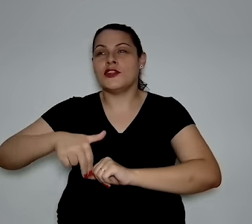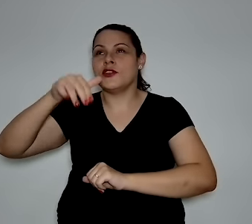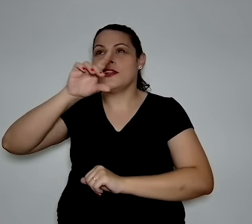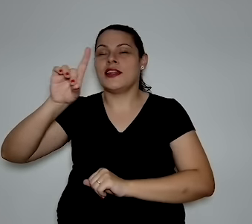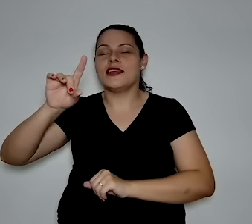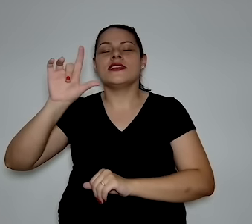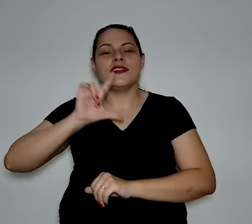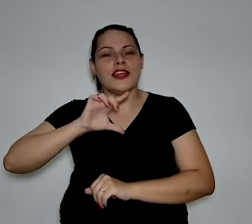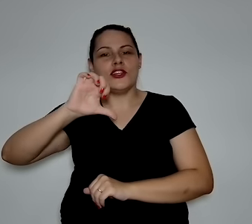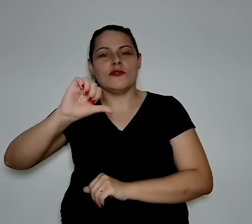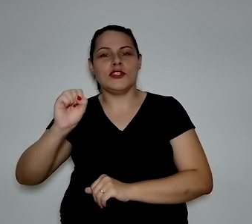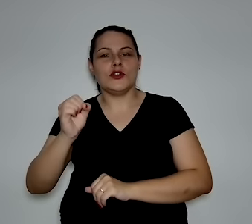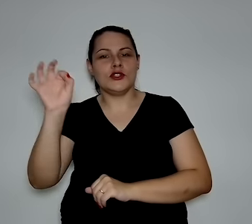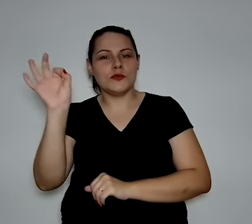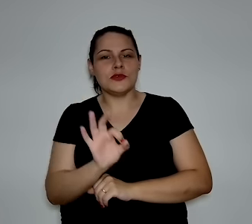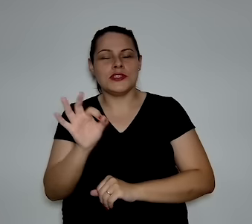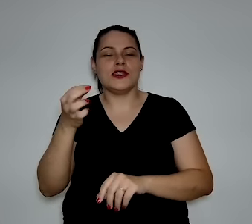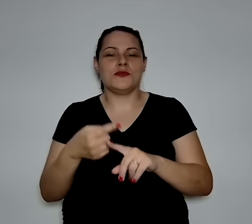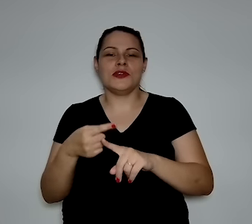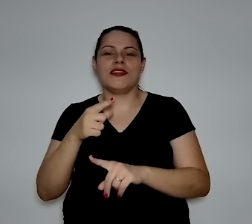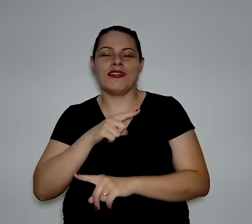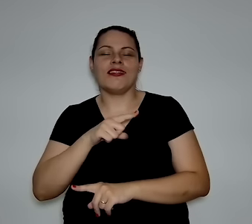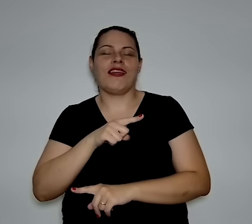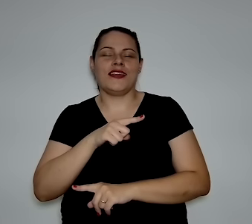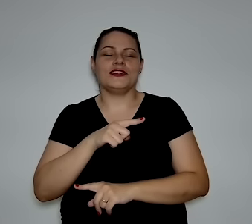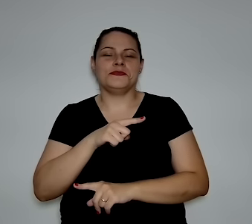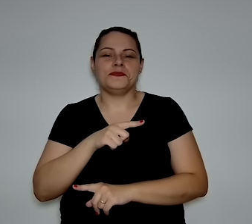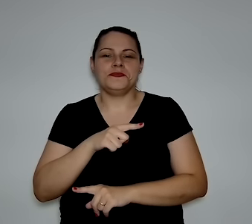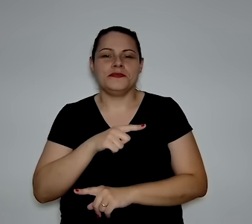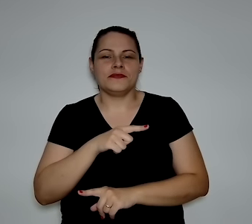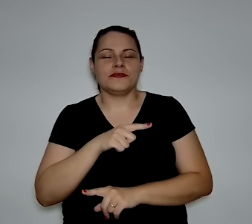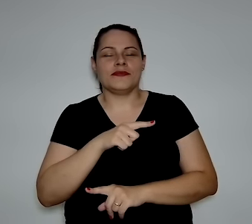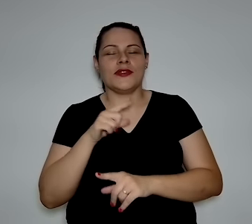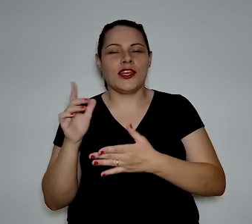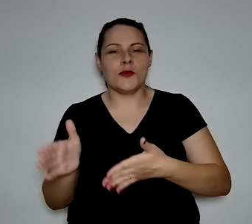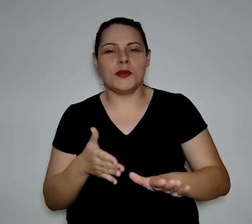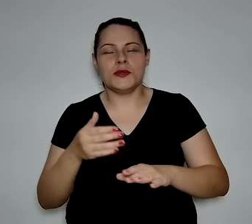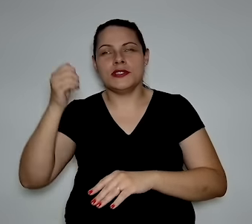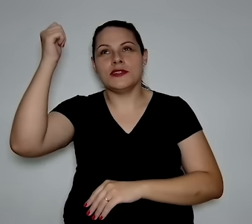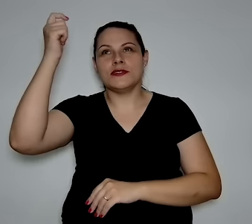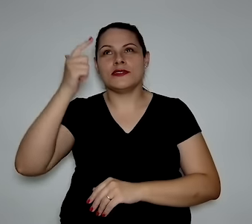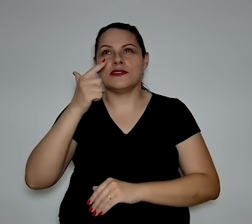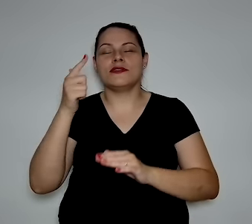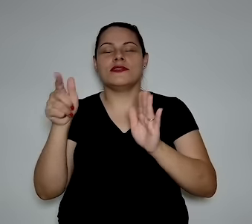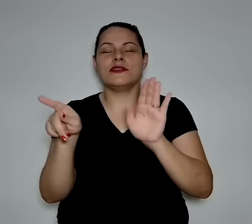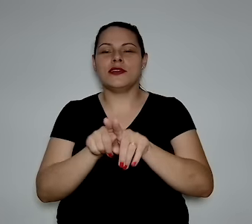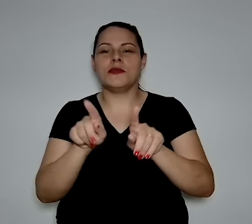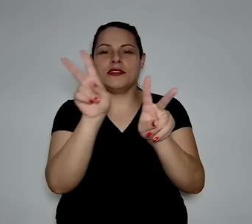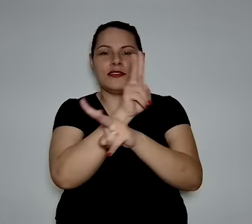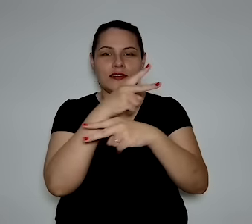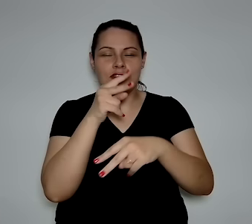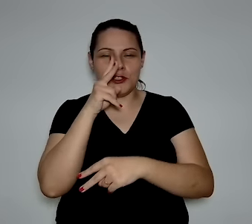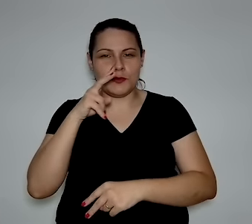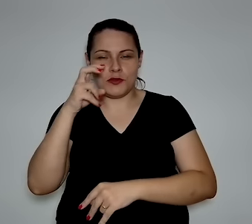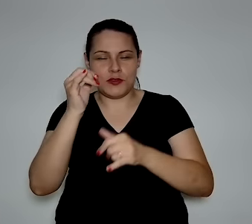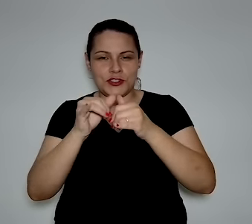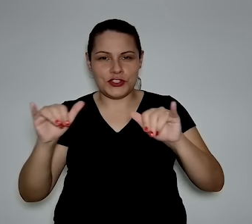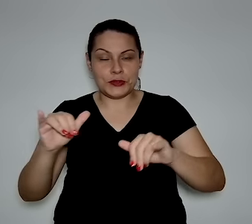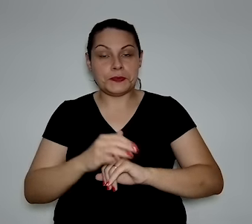E o Nordeste, 98% por conta da produção solar e eórica. Então,